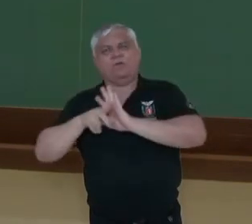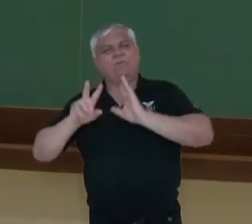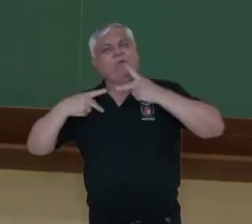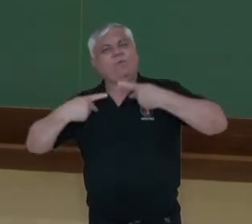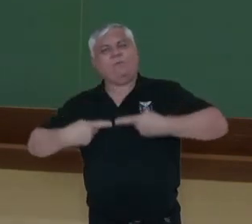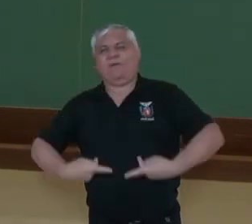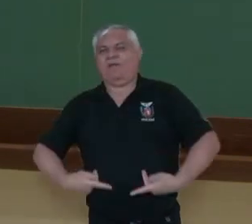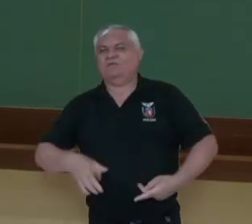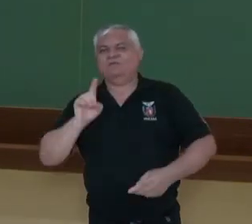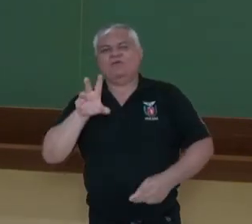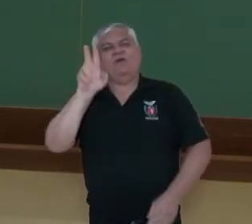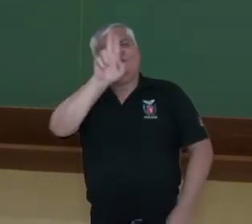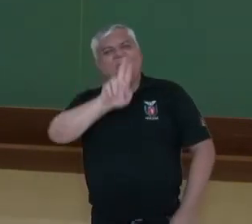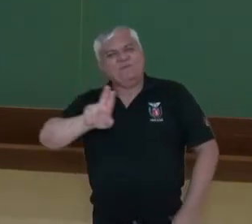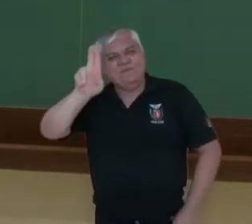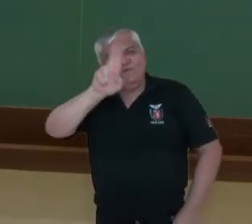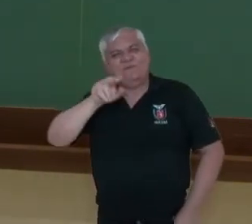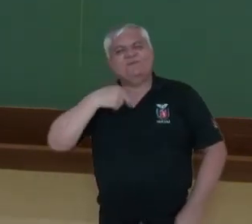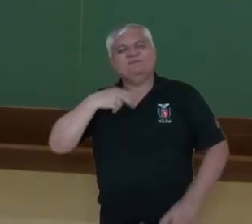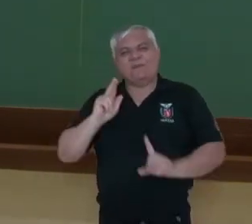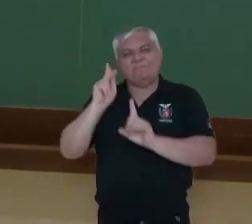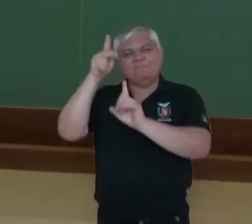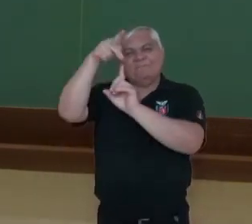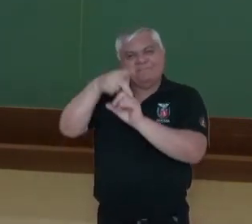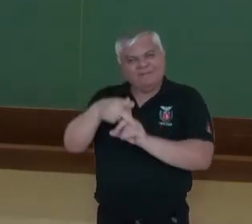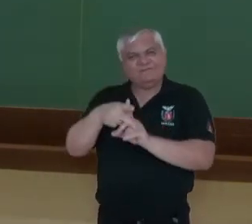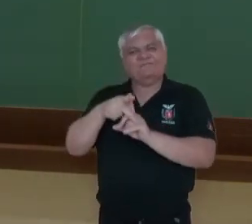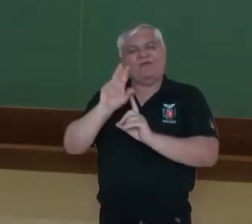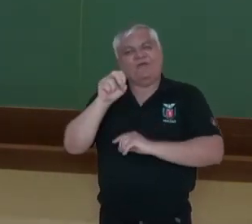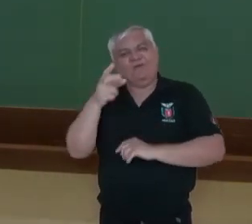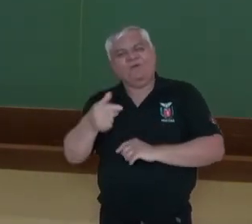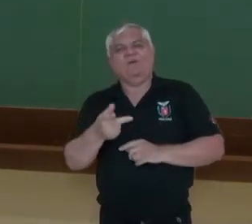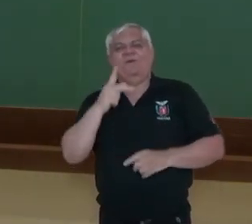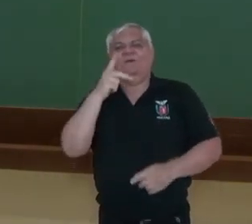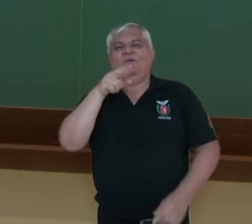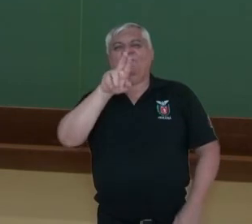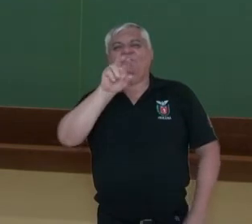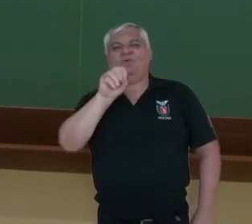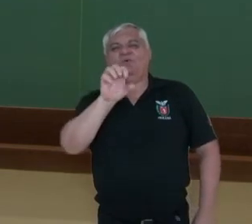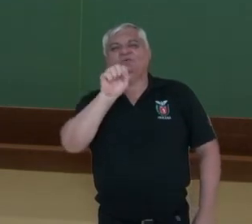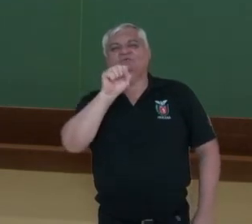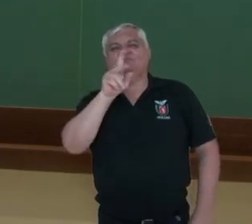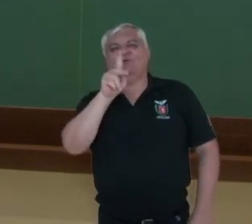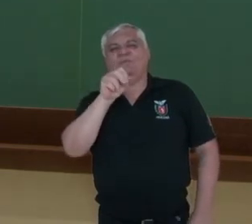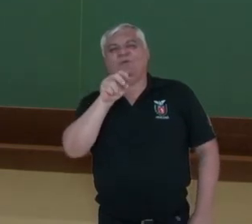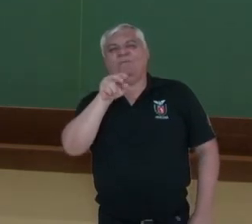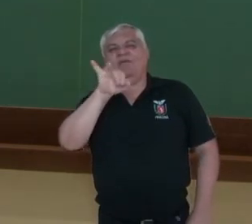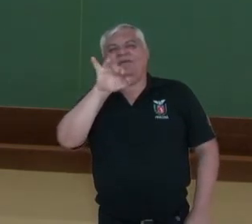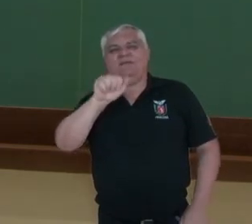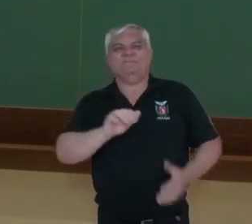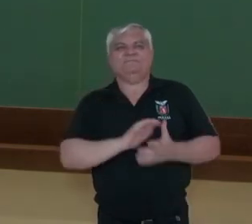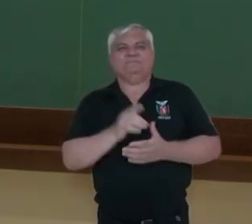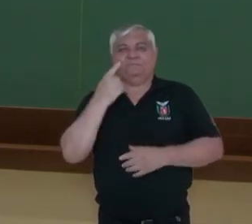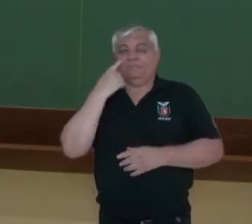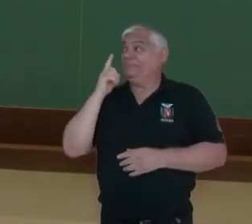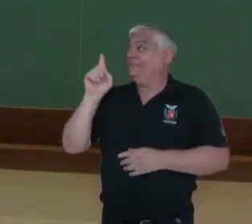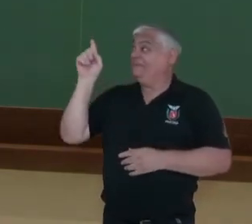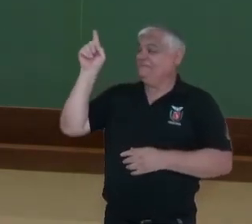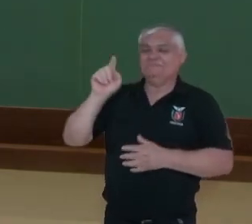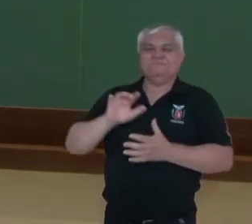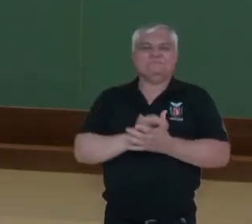isso que aqui é utilizado uma personificação ou uma prosopopeia. Perceba essa leitura